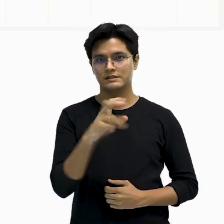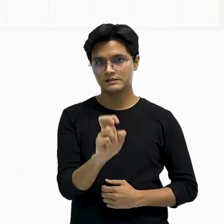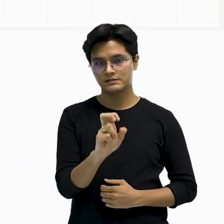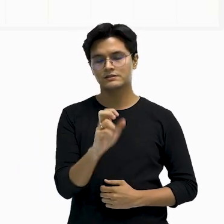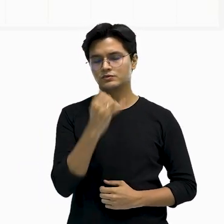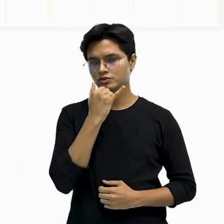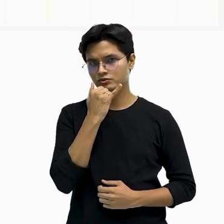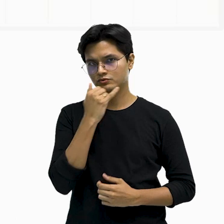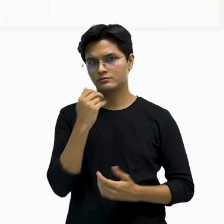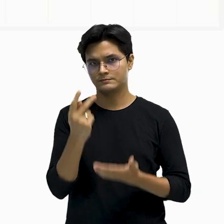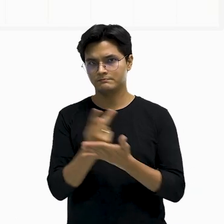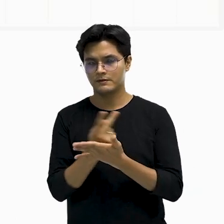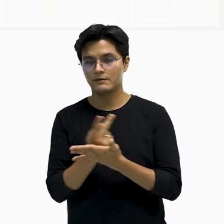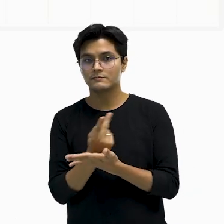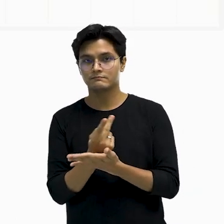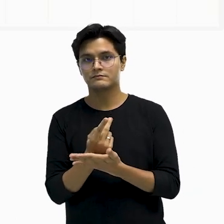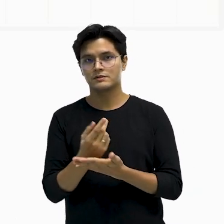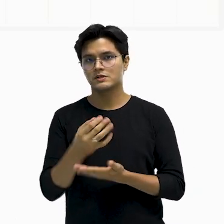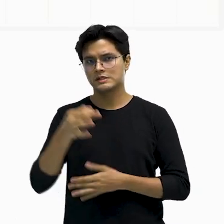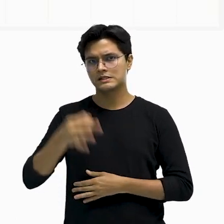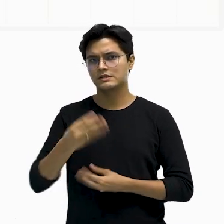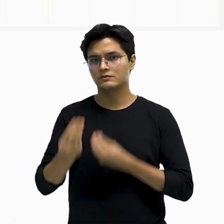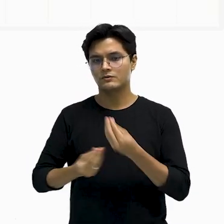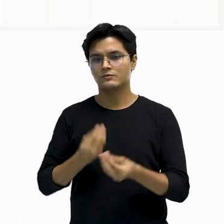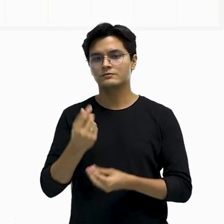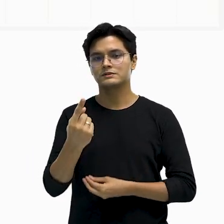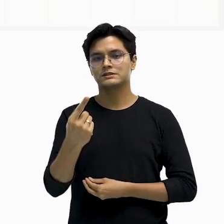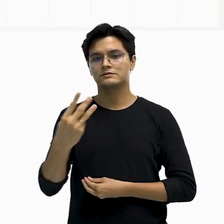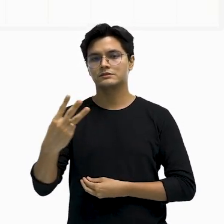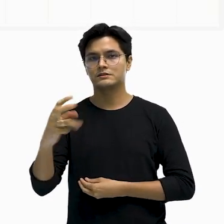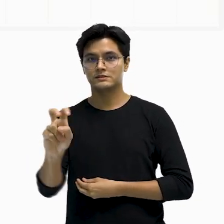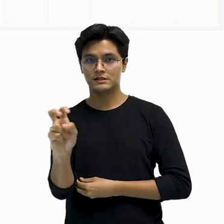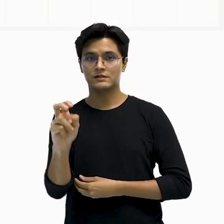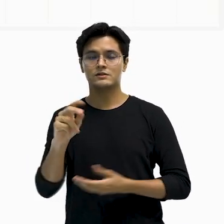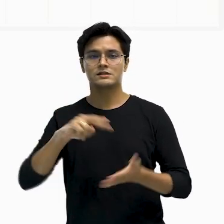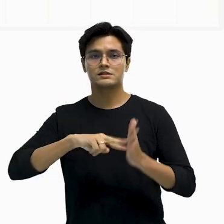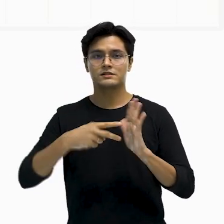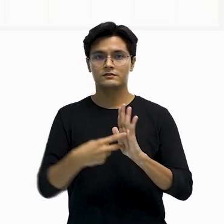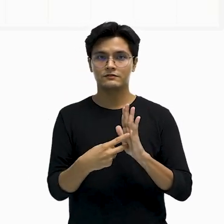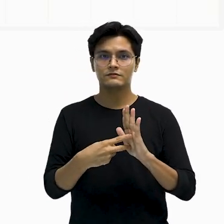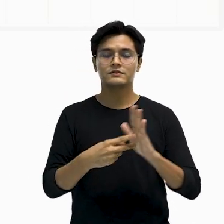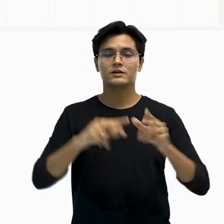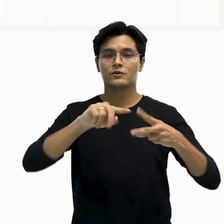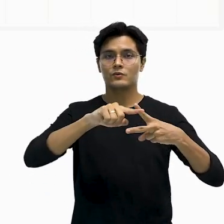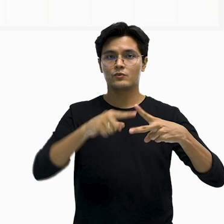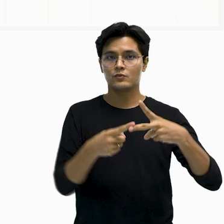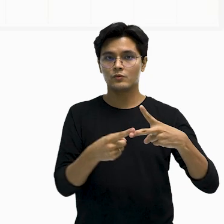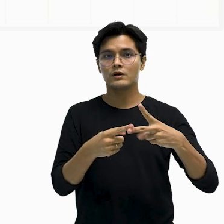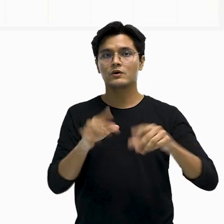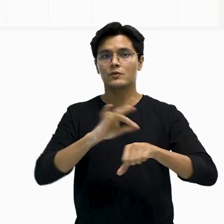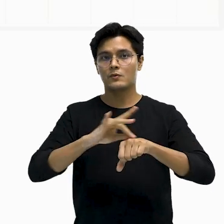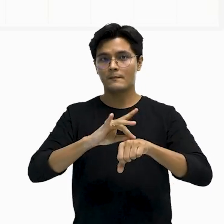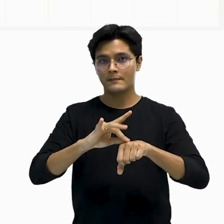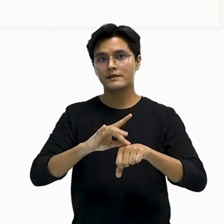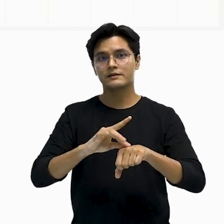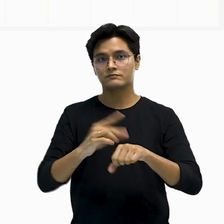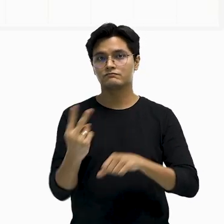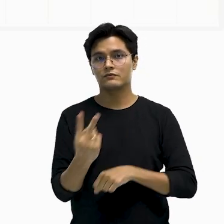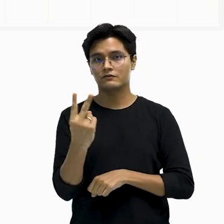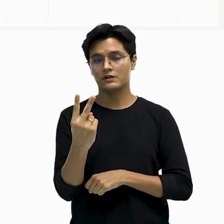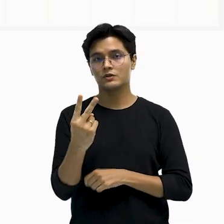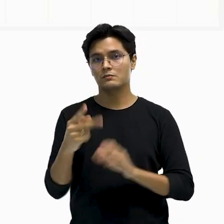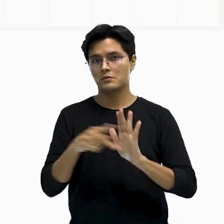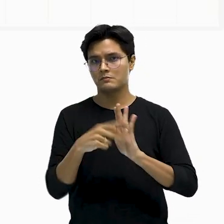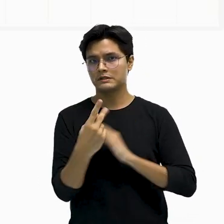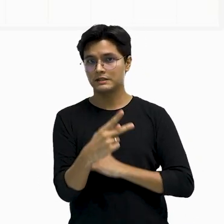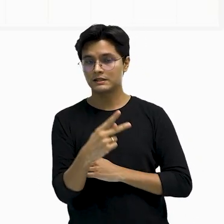aliás, 135. Então significa que esse ângulozinho preto, ele vai valer 135